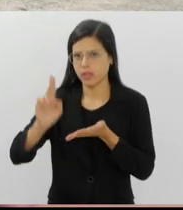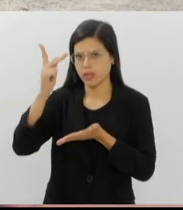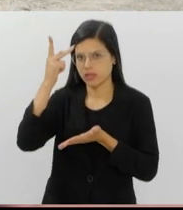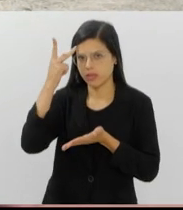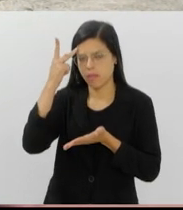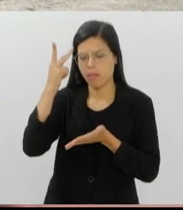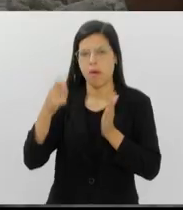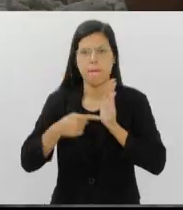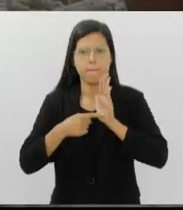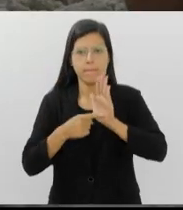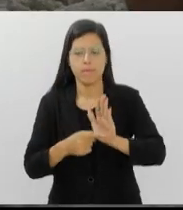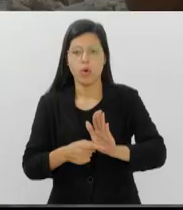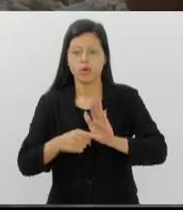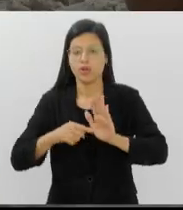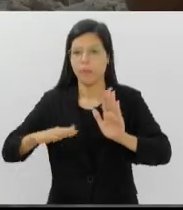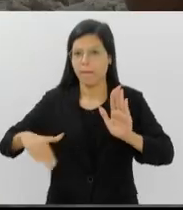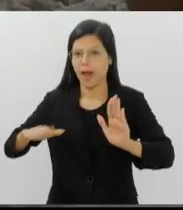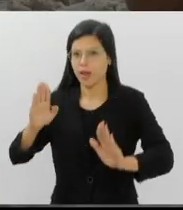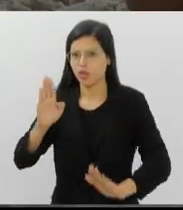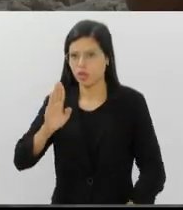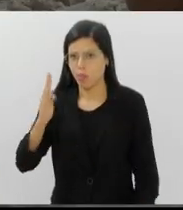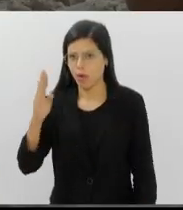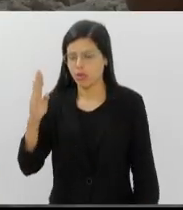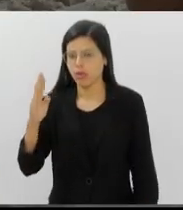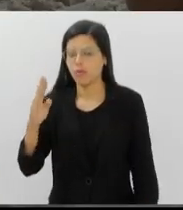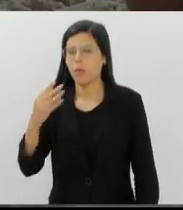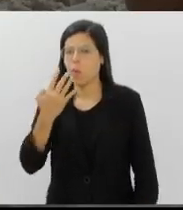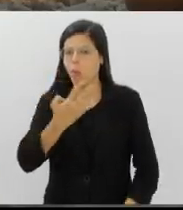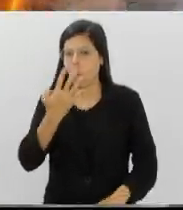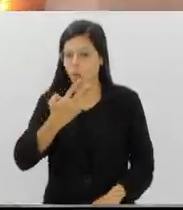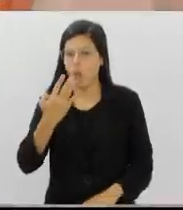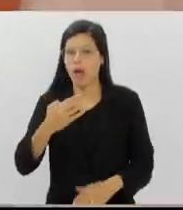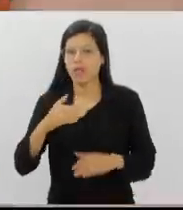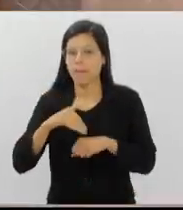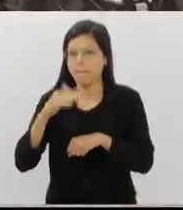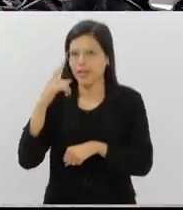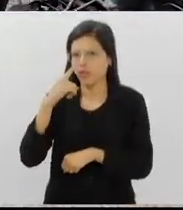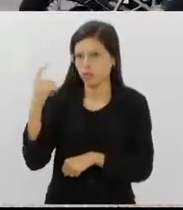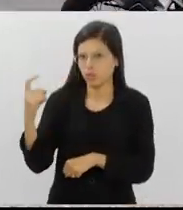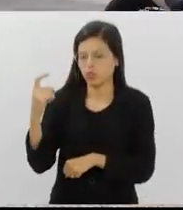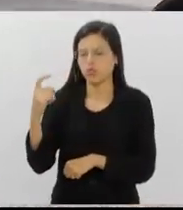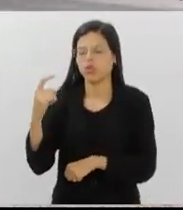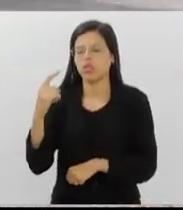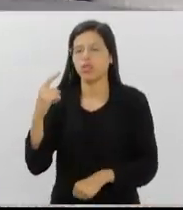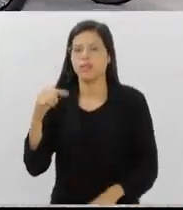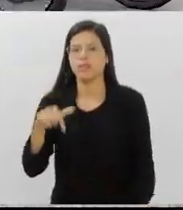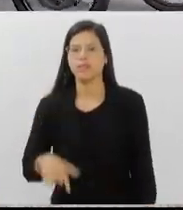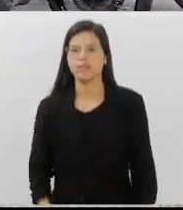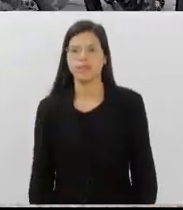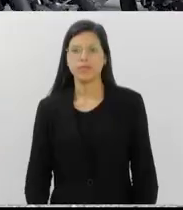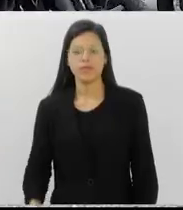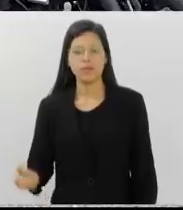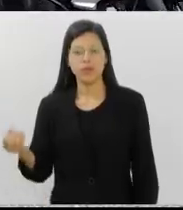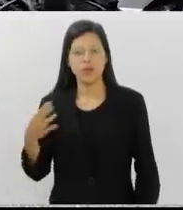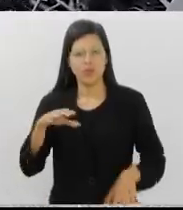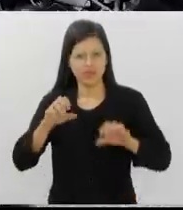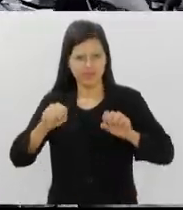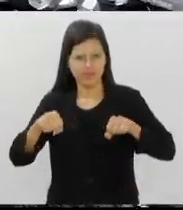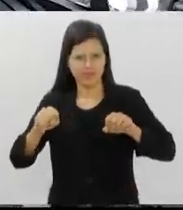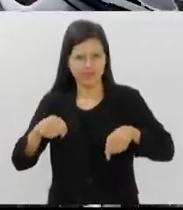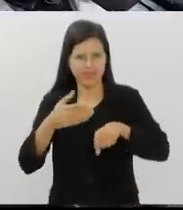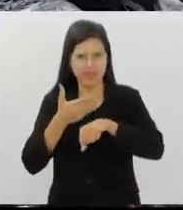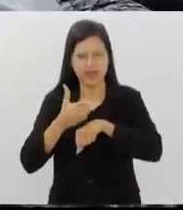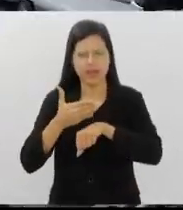Paulo aponta a Praia de Botafogo como a quarta mais poluída do país. Novo batalhão tático de motociclistas da PM